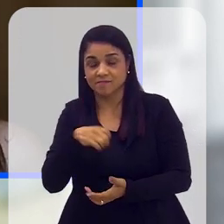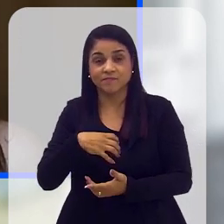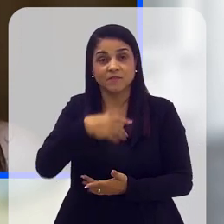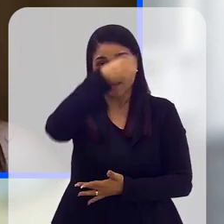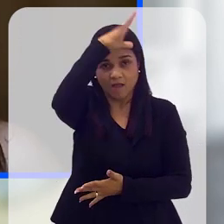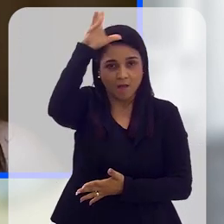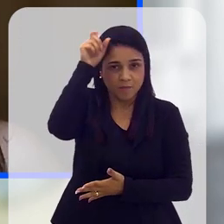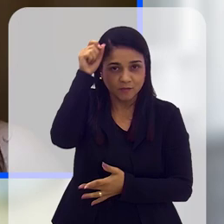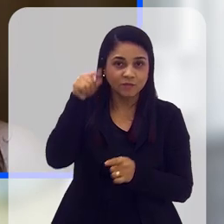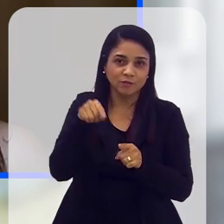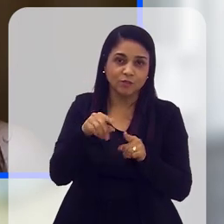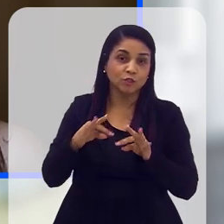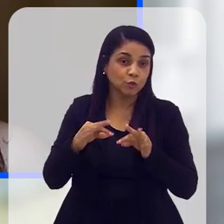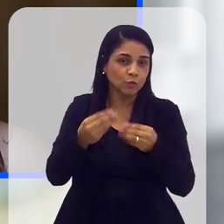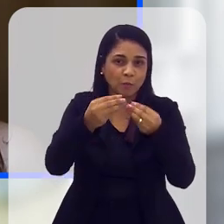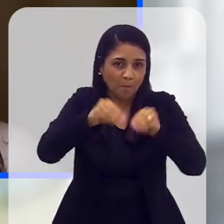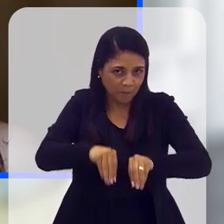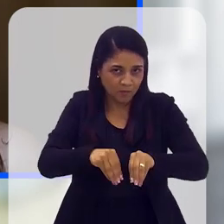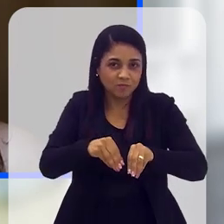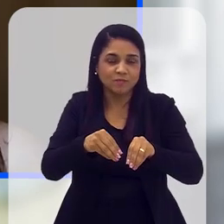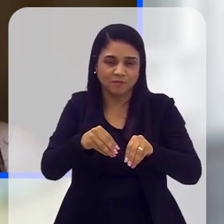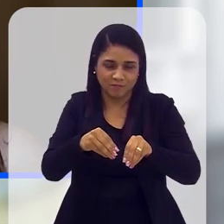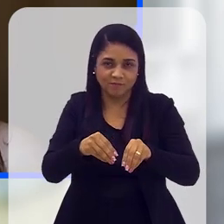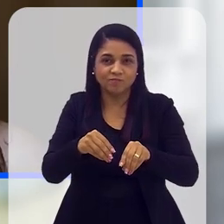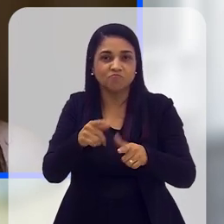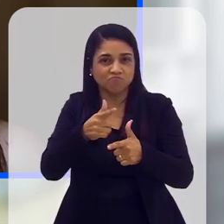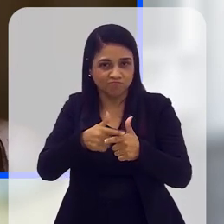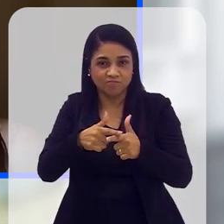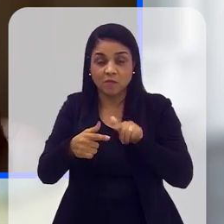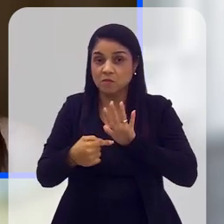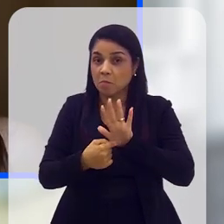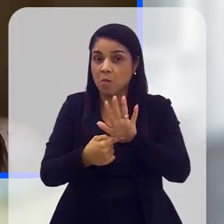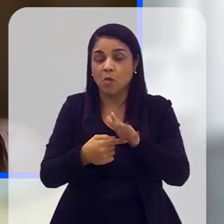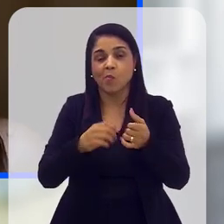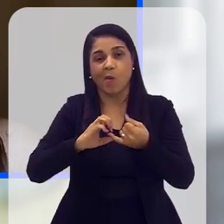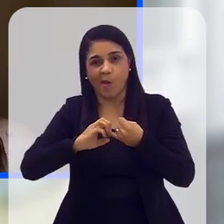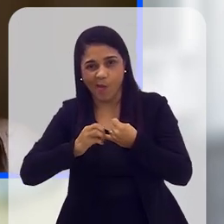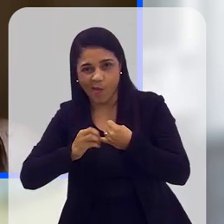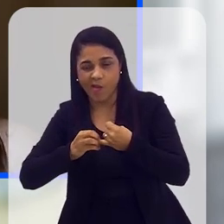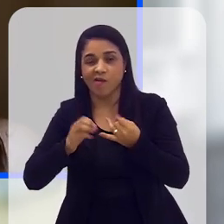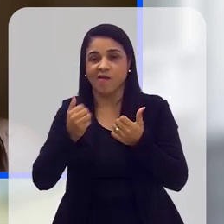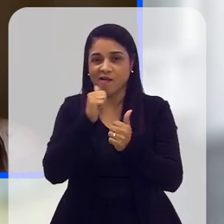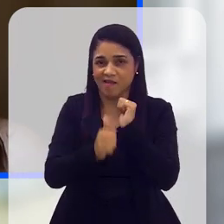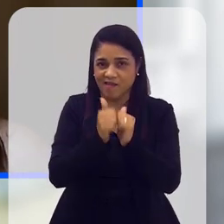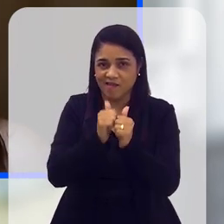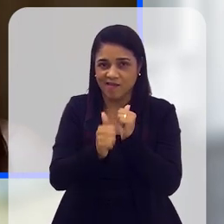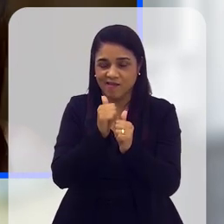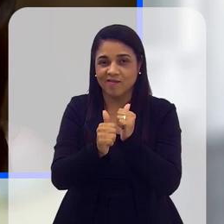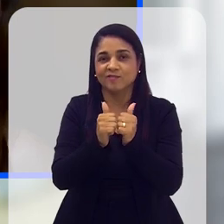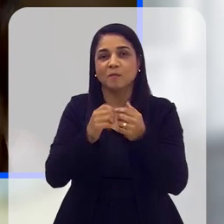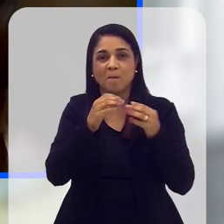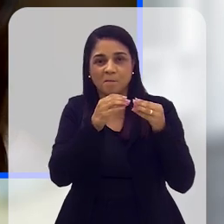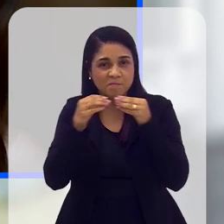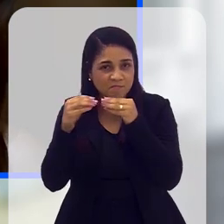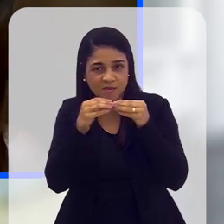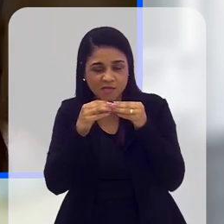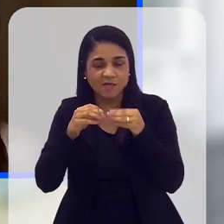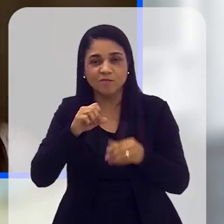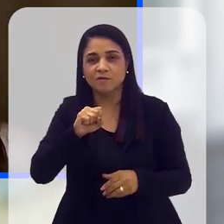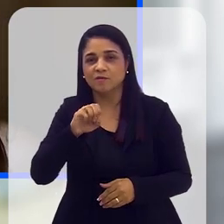vai afetar diretamente o seu impacto. Isso está muito claro, mostrado no arroz, no feijão, na soja e no milho.